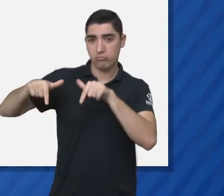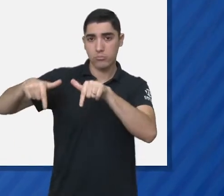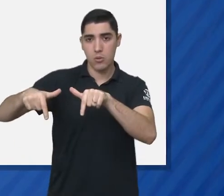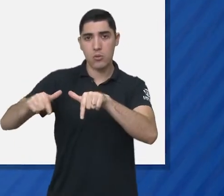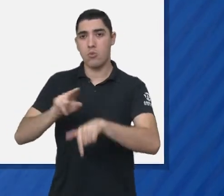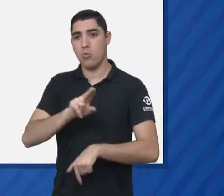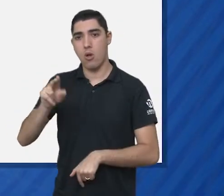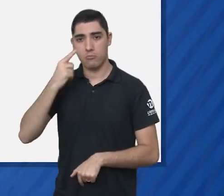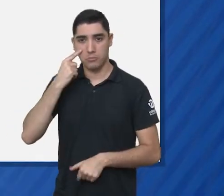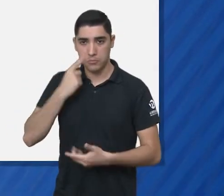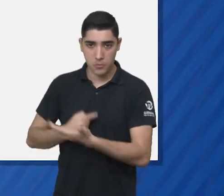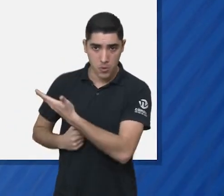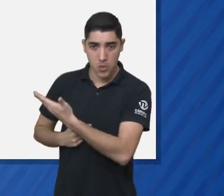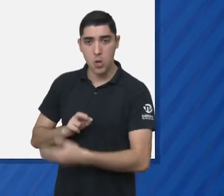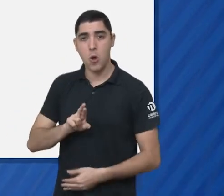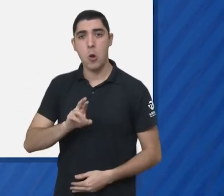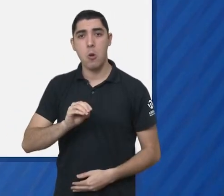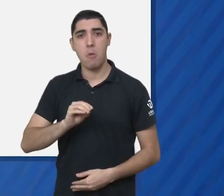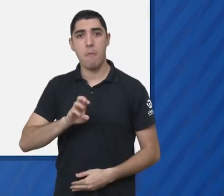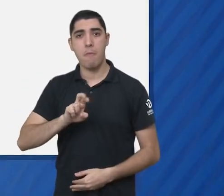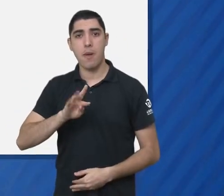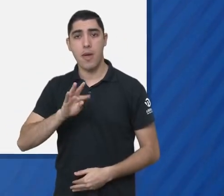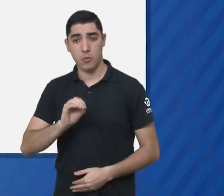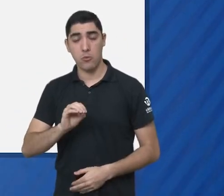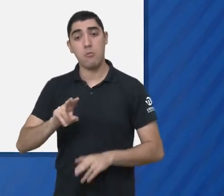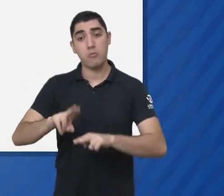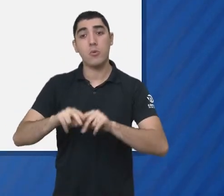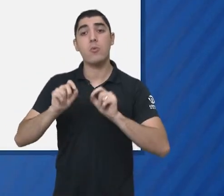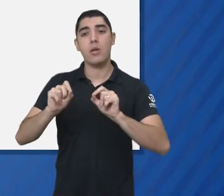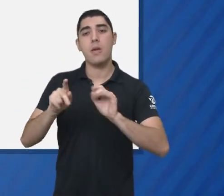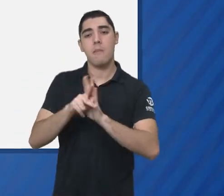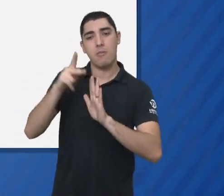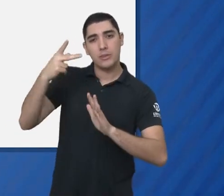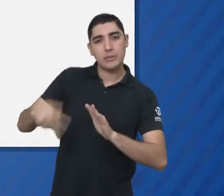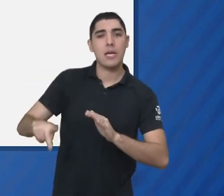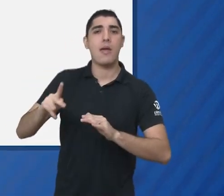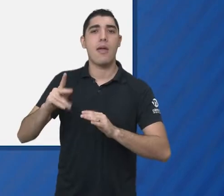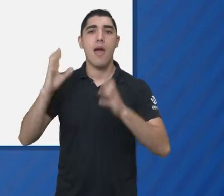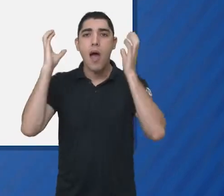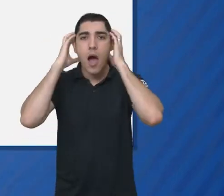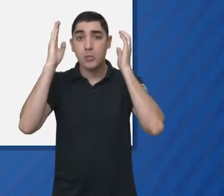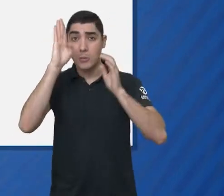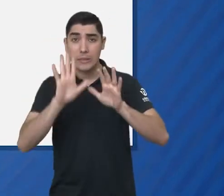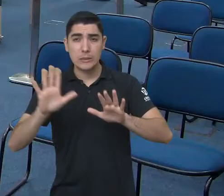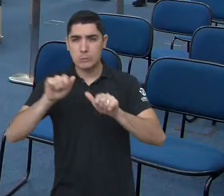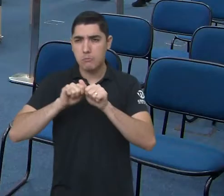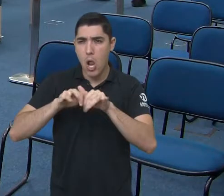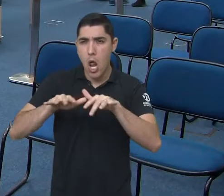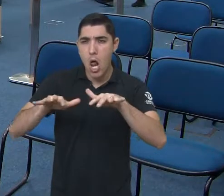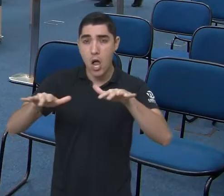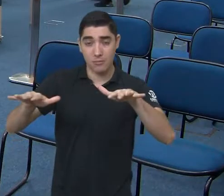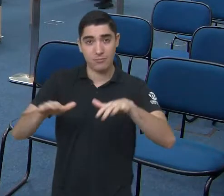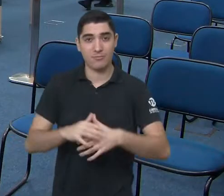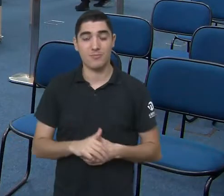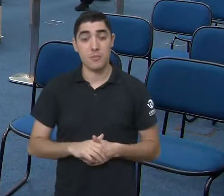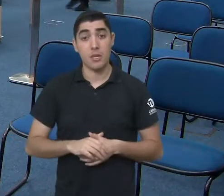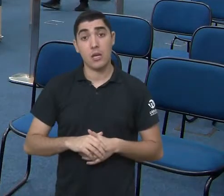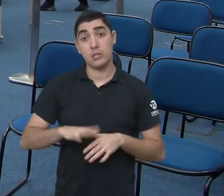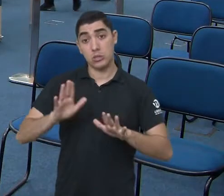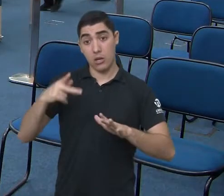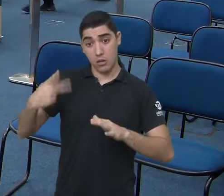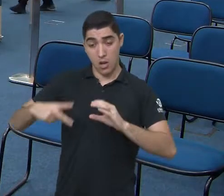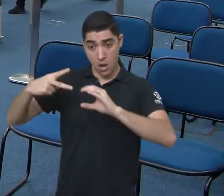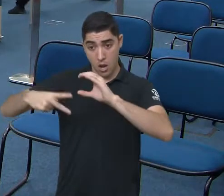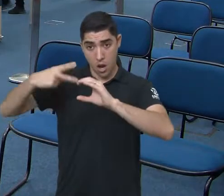diploma Roberto Landel de Moura, em comemoração ao centenário da radiodifusão no Brasil. As homenagens serão